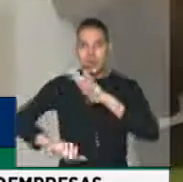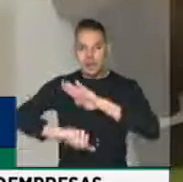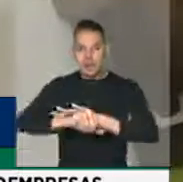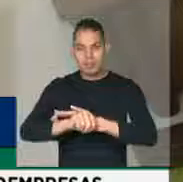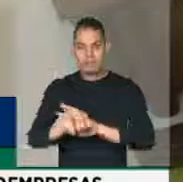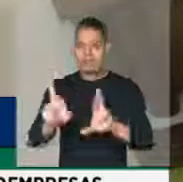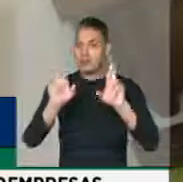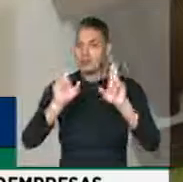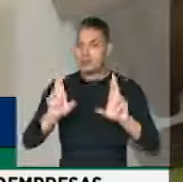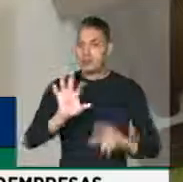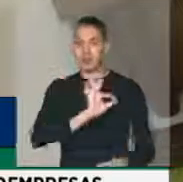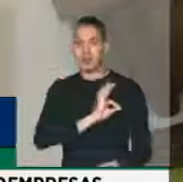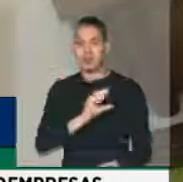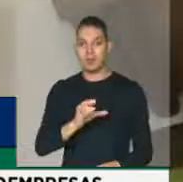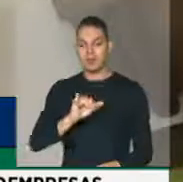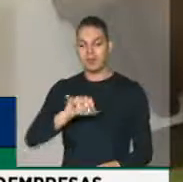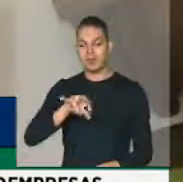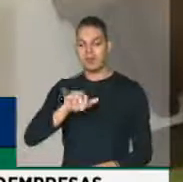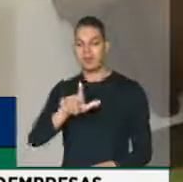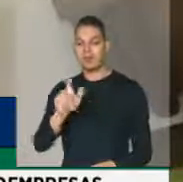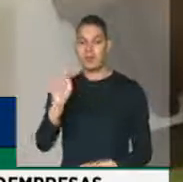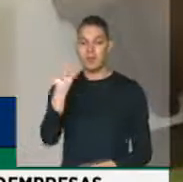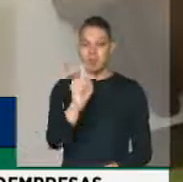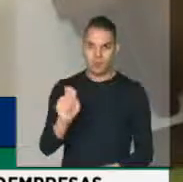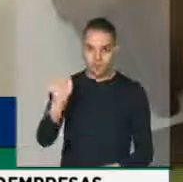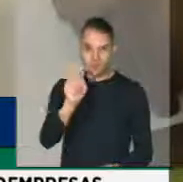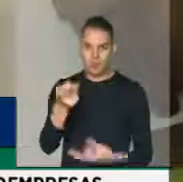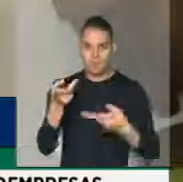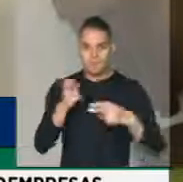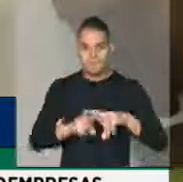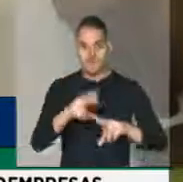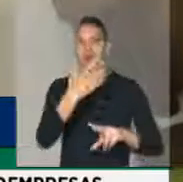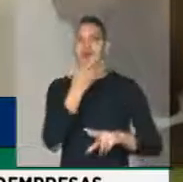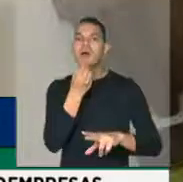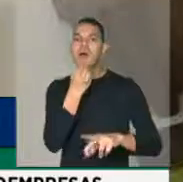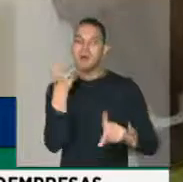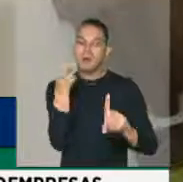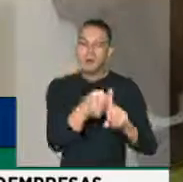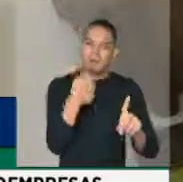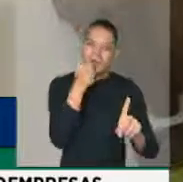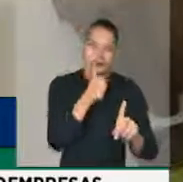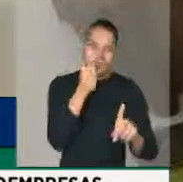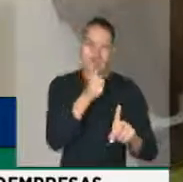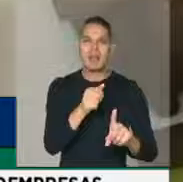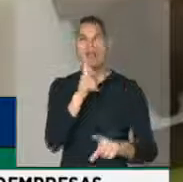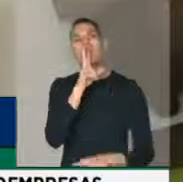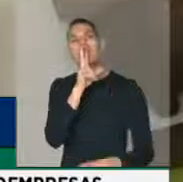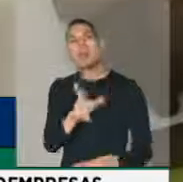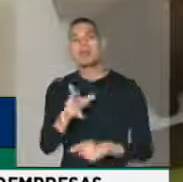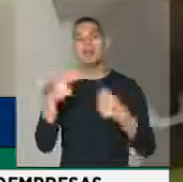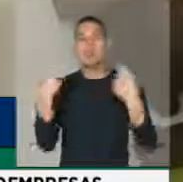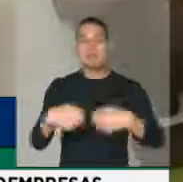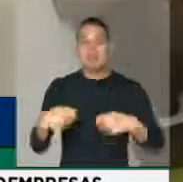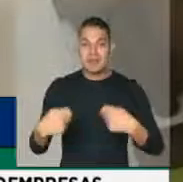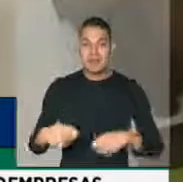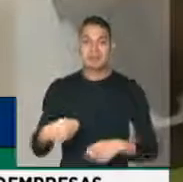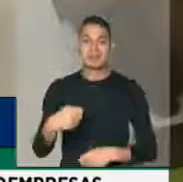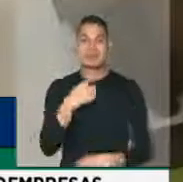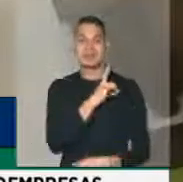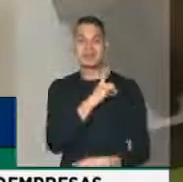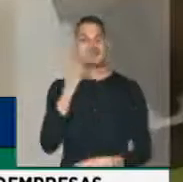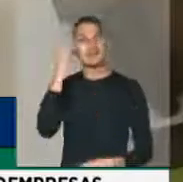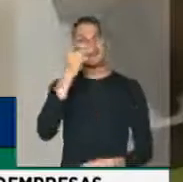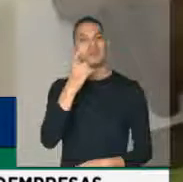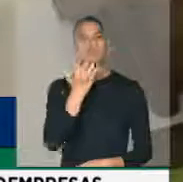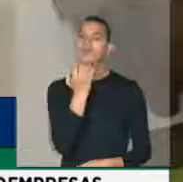Polícia Civil do Rio Grande do Sul prenda agressor de mulher e covarde. É uma resposta necessária, deputado Rodrigo Maia, à